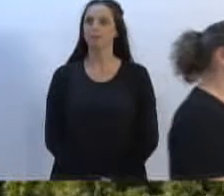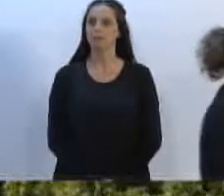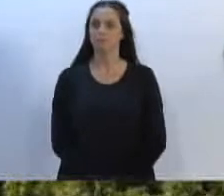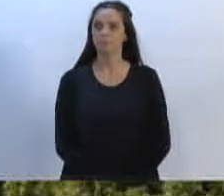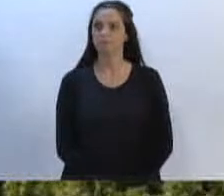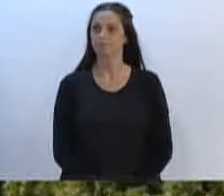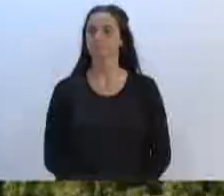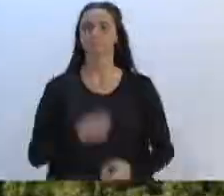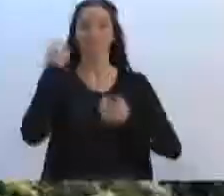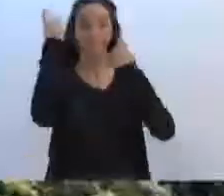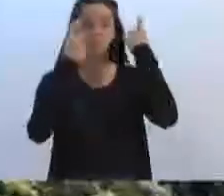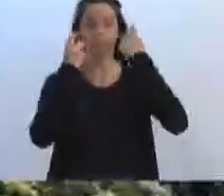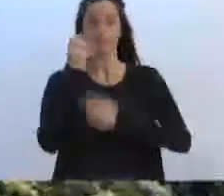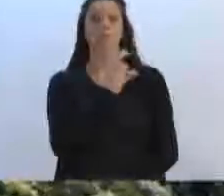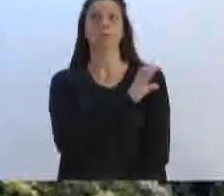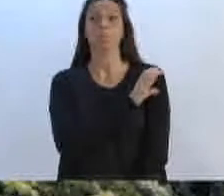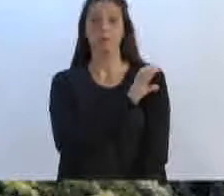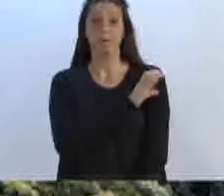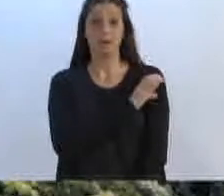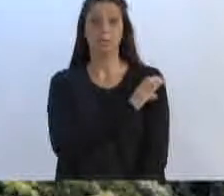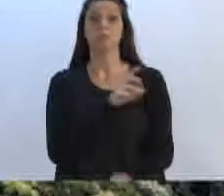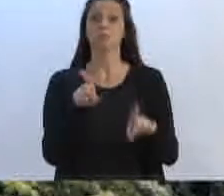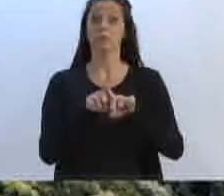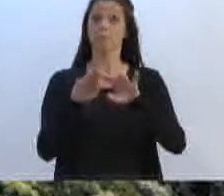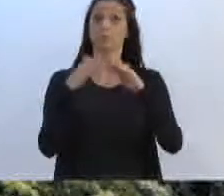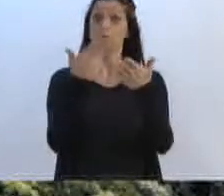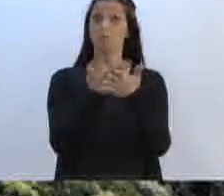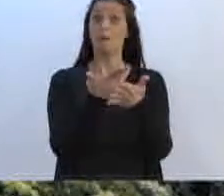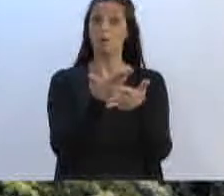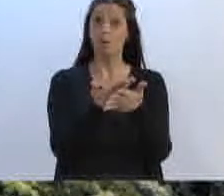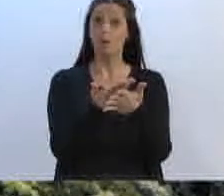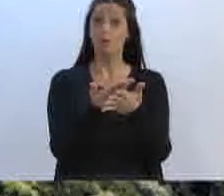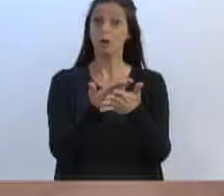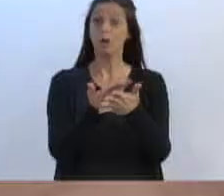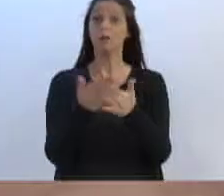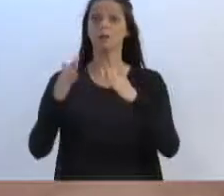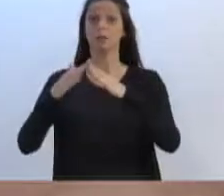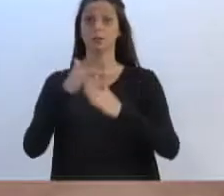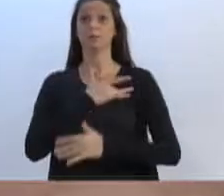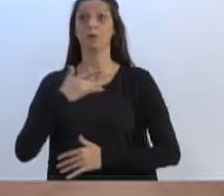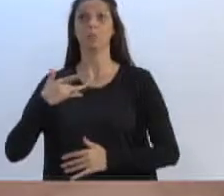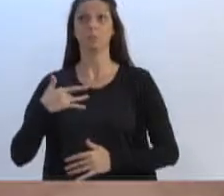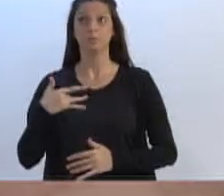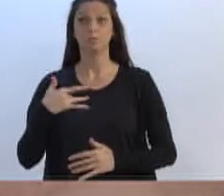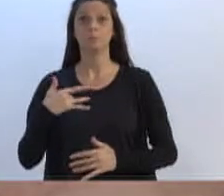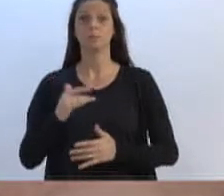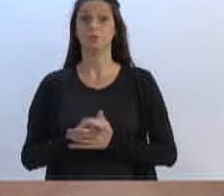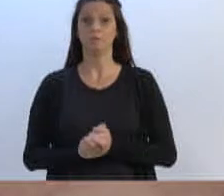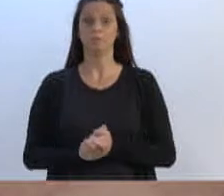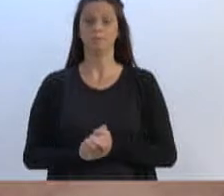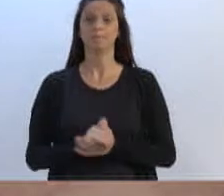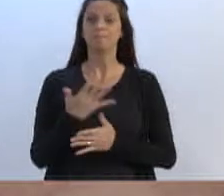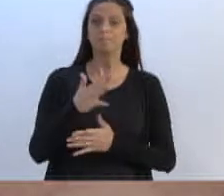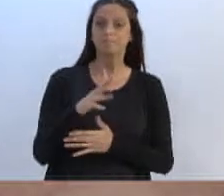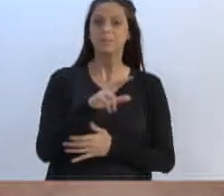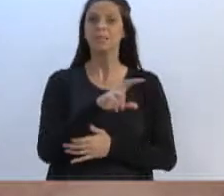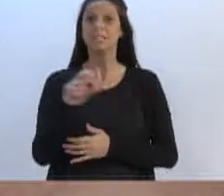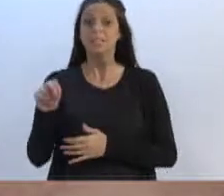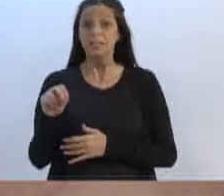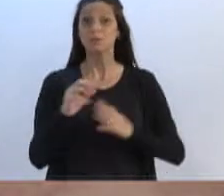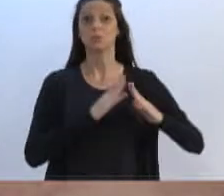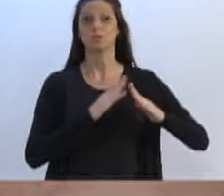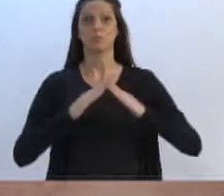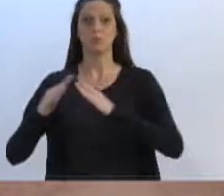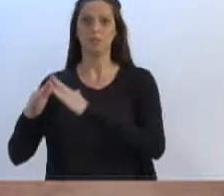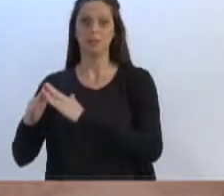com creches, colégios, postos de saúde, porque ele vai ter uma média de 500 moradores. São 500